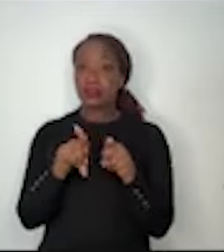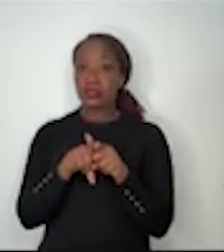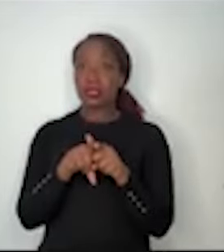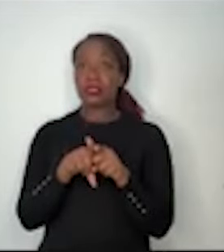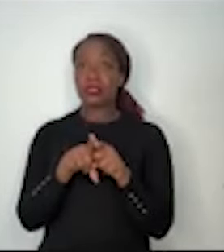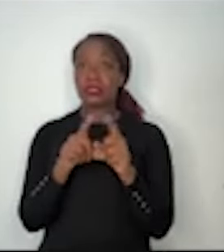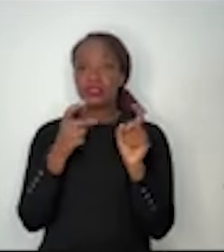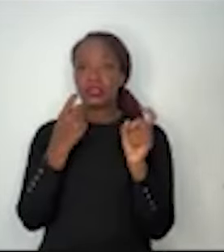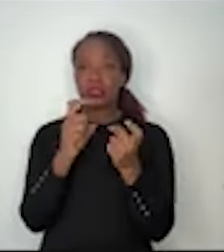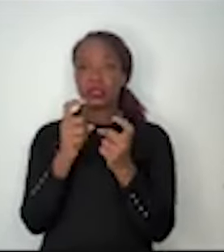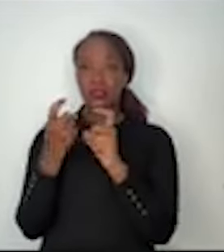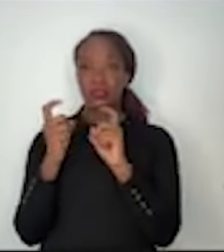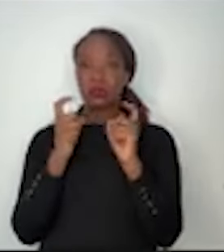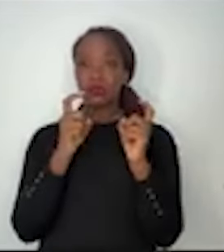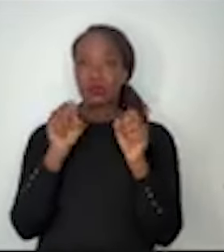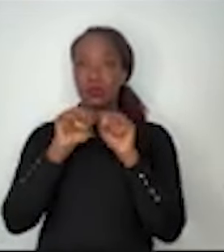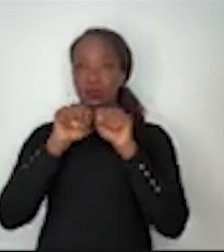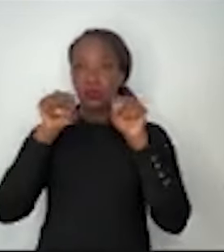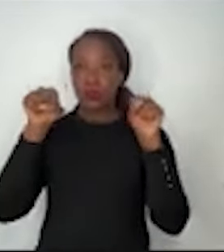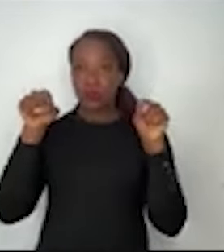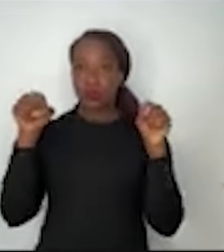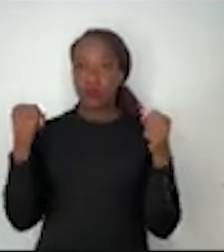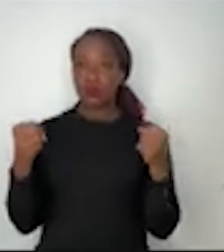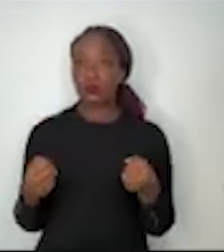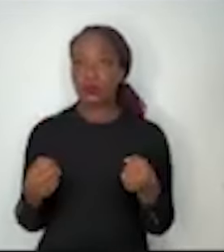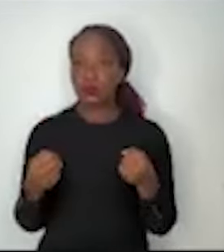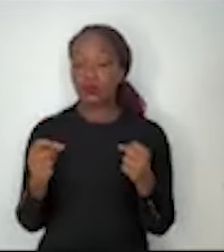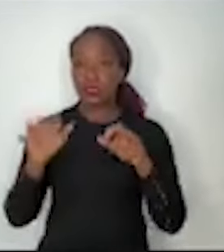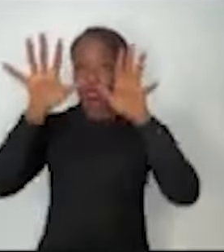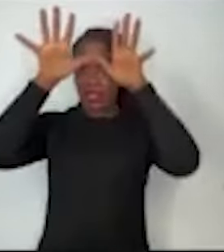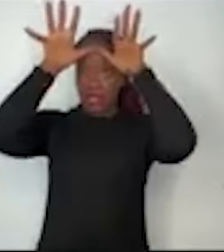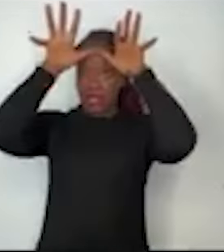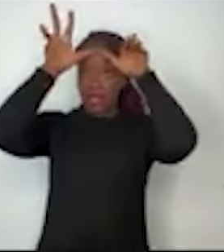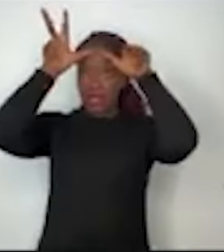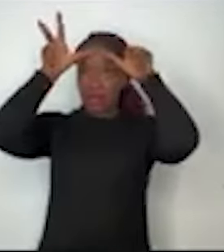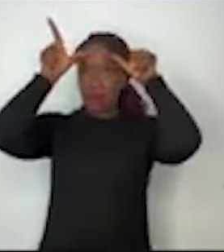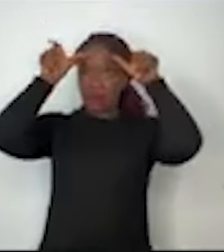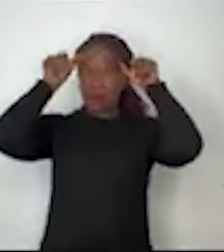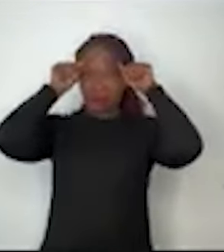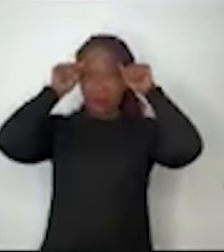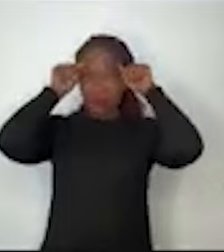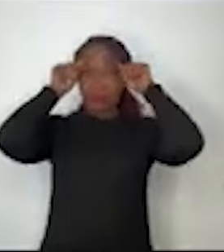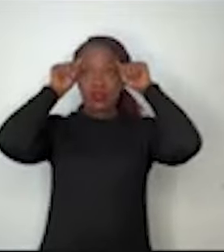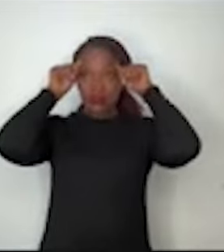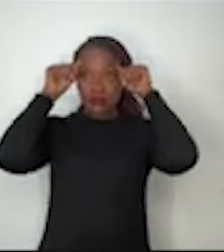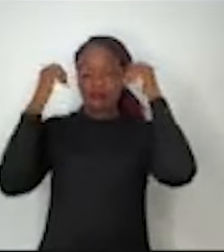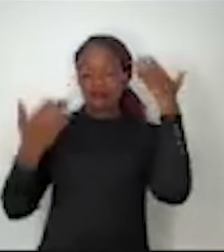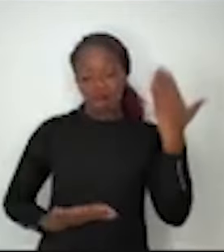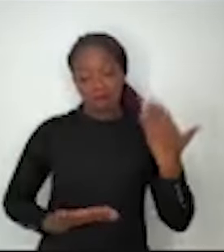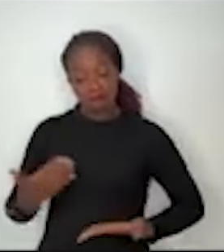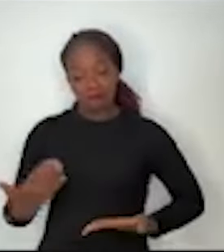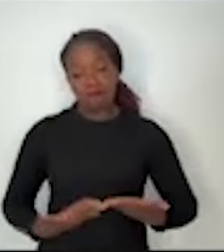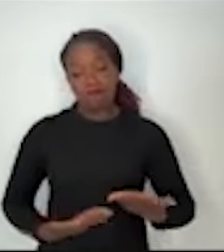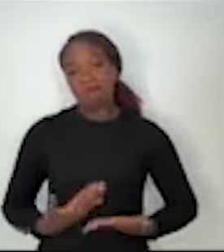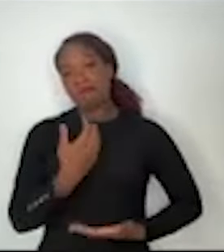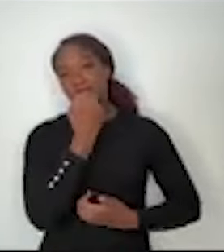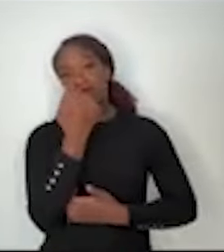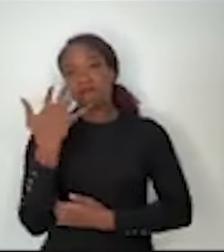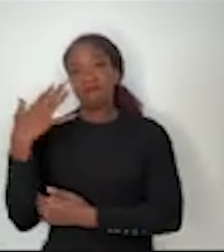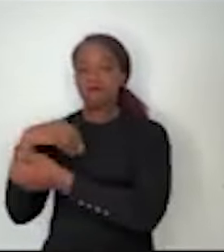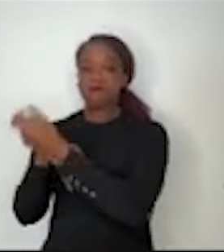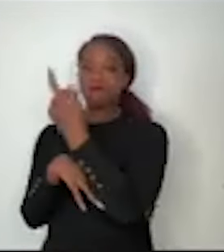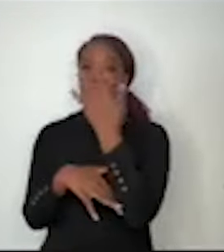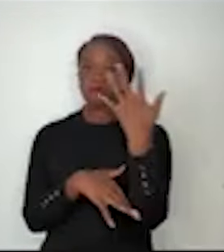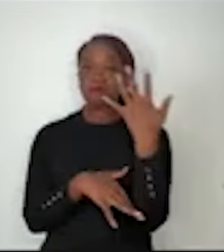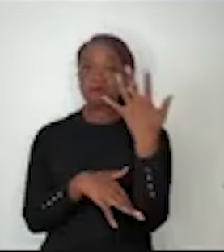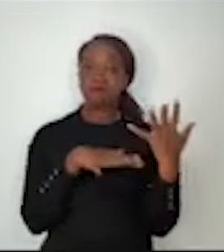seminário, que é a Amazônia, maior prestadora de serviços ambientais do mundo, pelo seu papel na